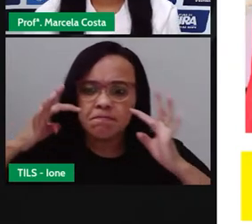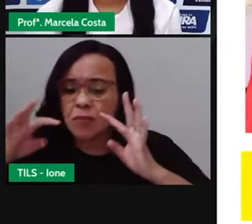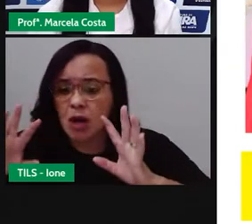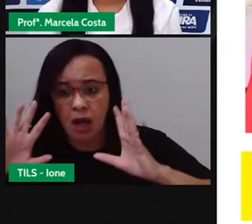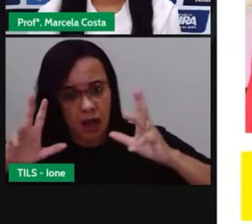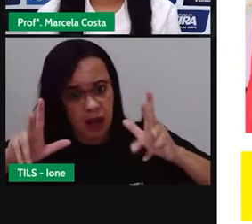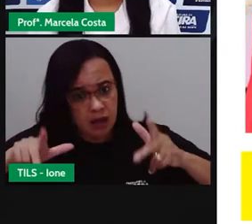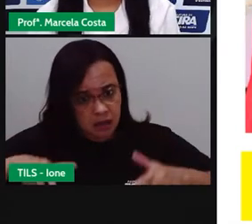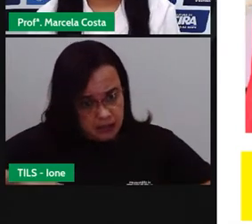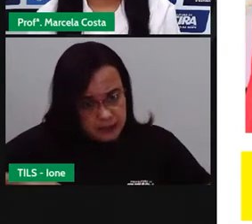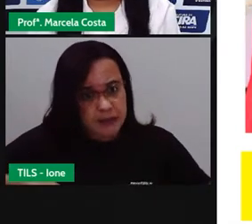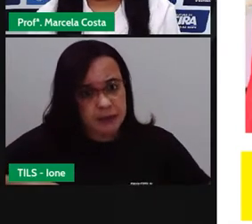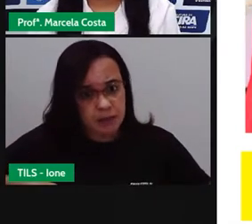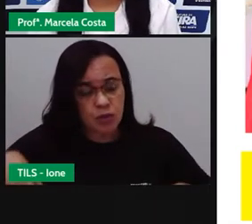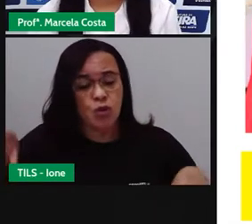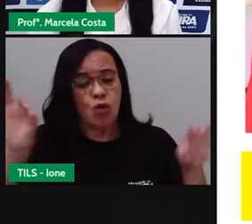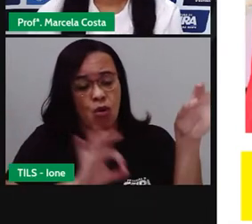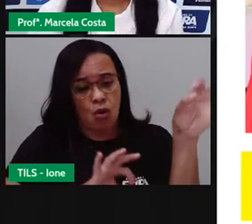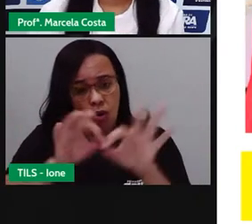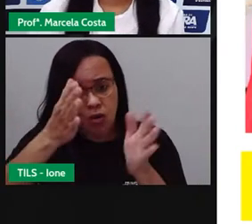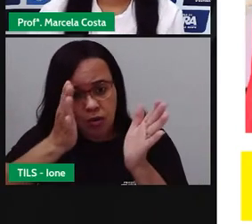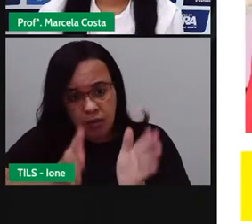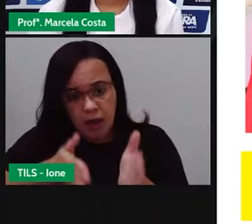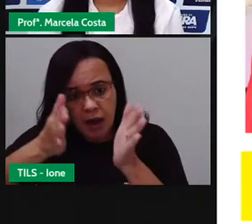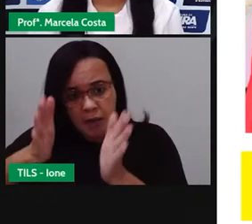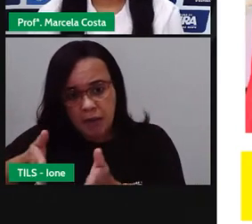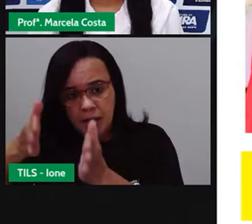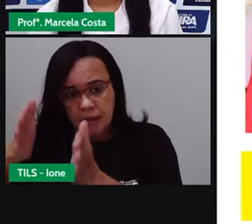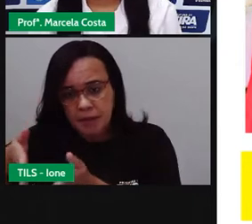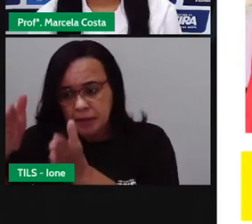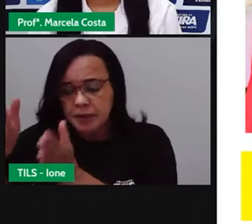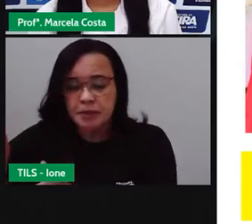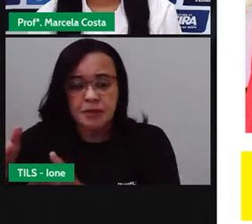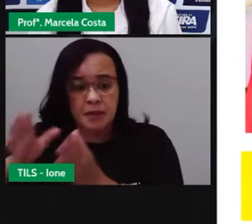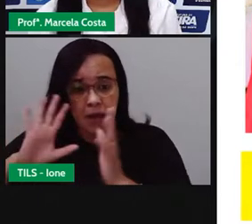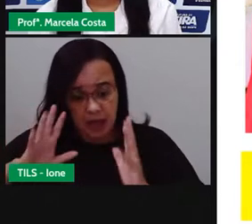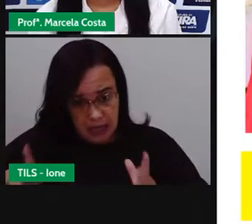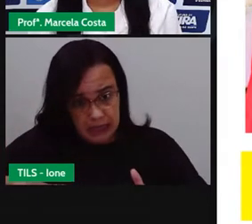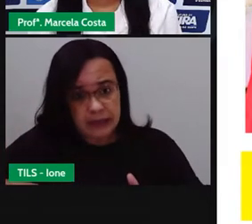se as mercadorias estão bem organizadas, elas estão limpas.